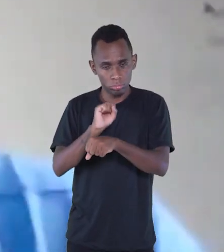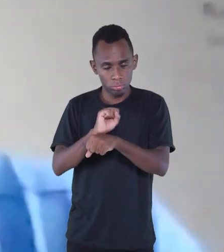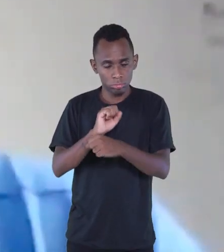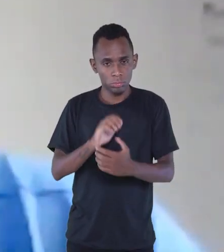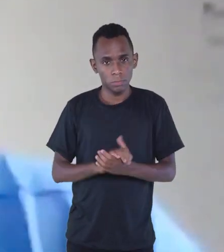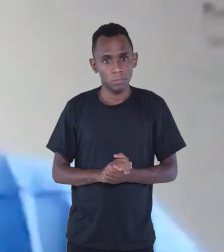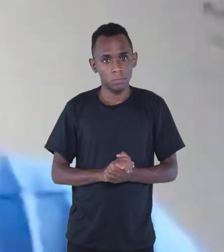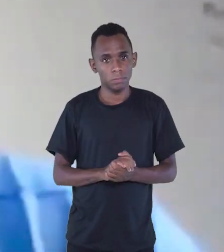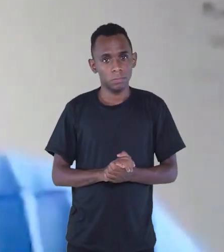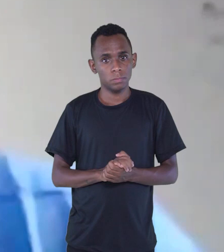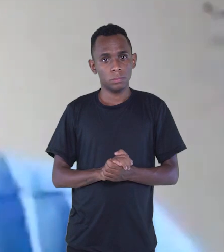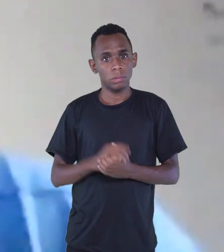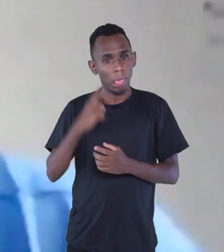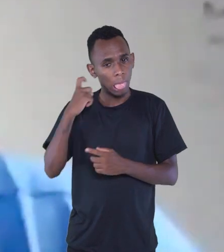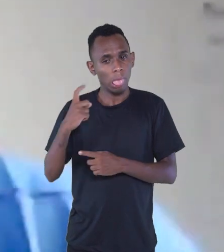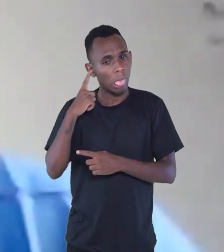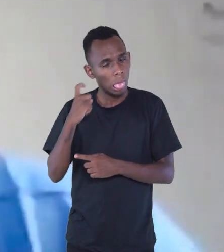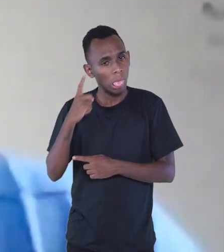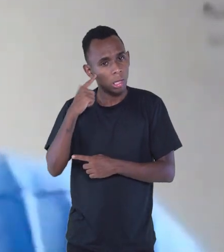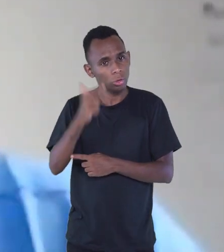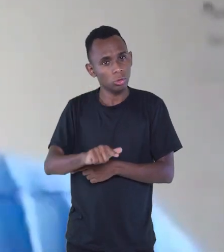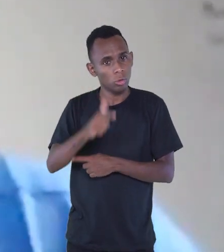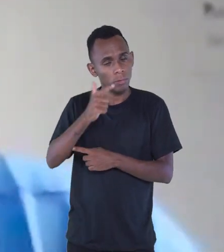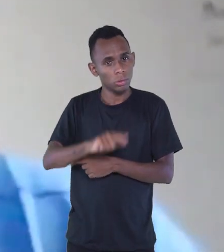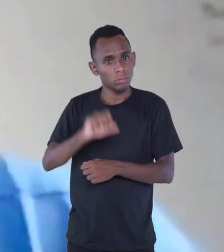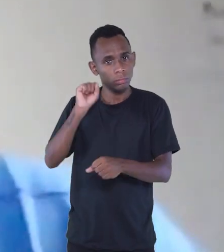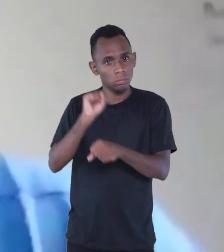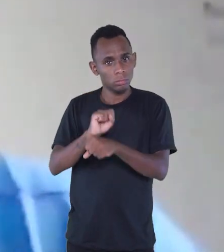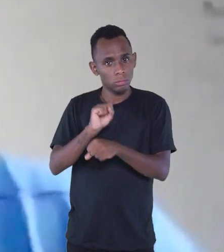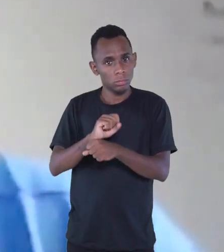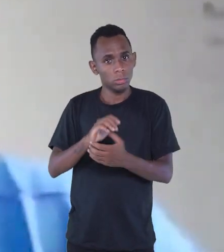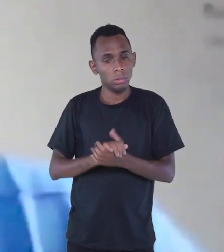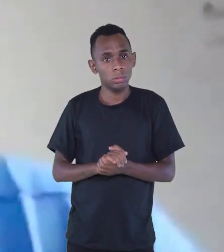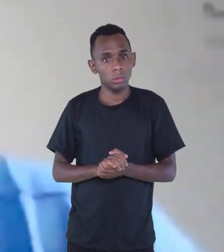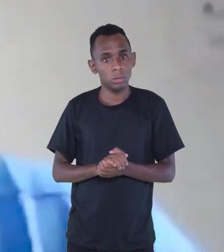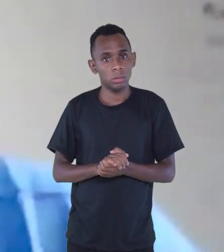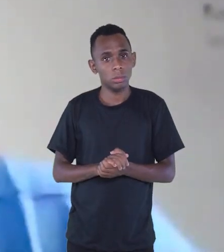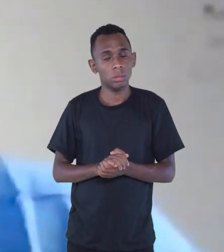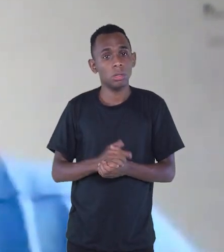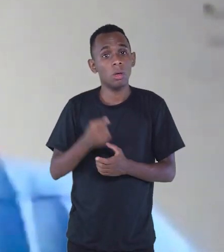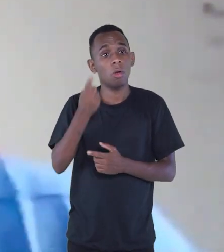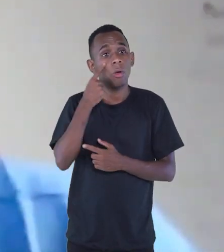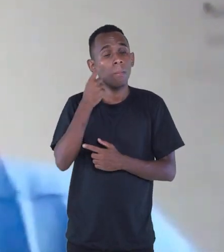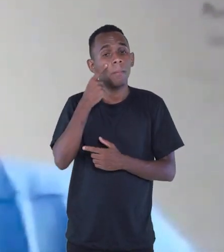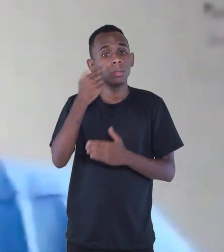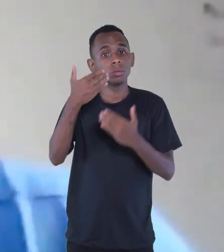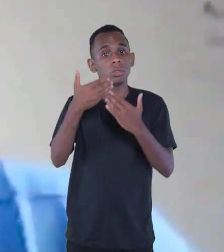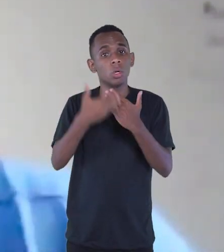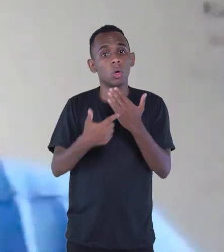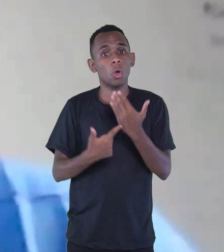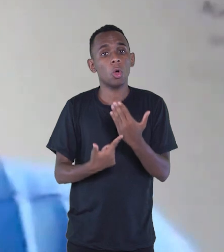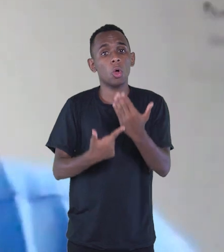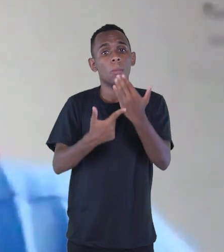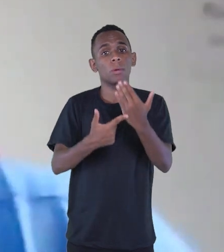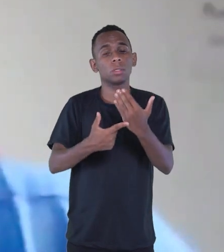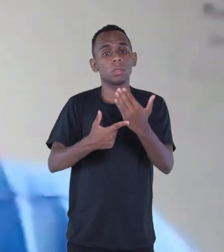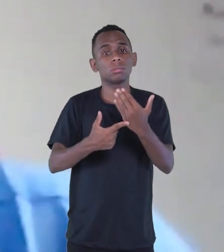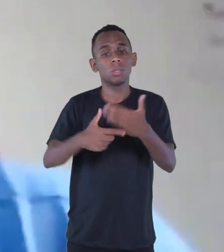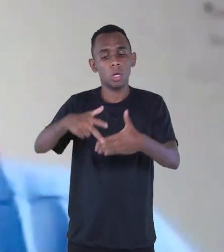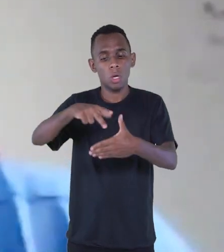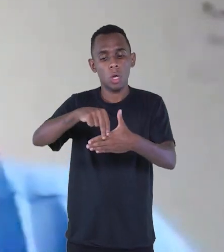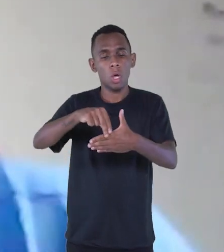vai ficar um aborrecimento, só isso aqui. Então, isso a gente mostra aqui a capa do Cordel da Festa do Céu.